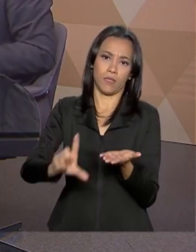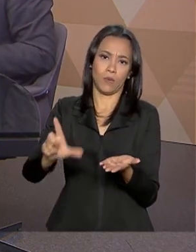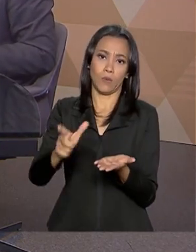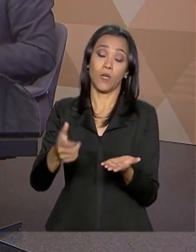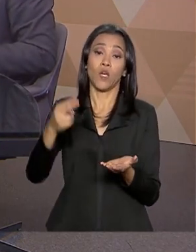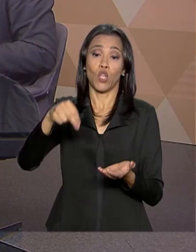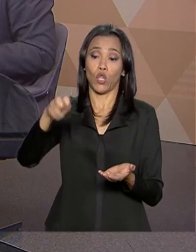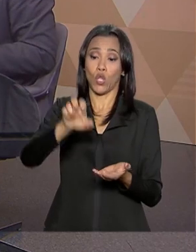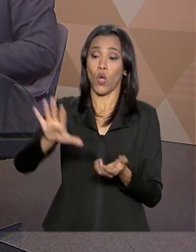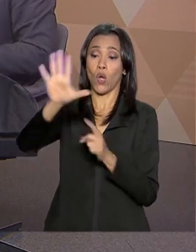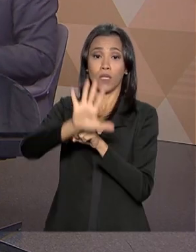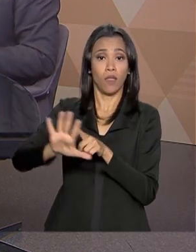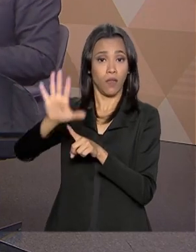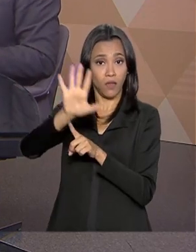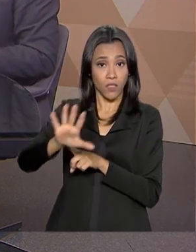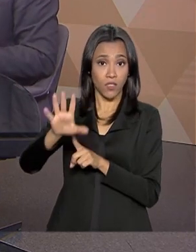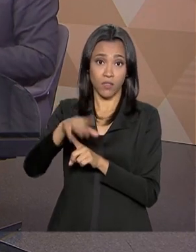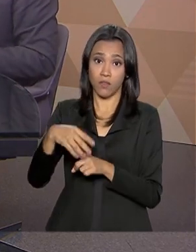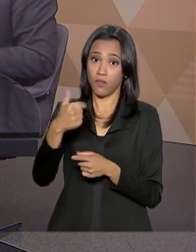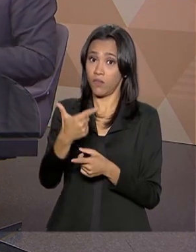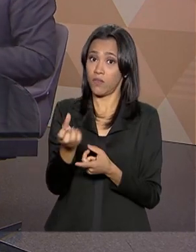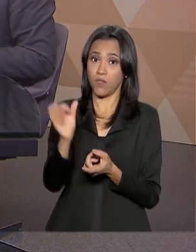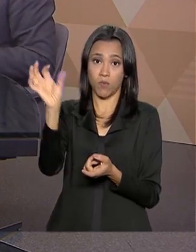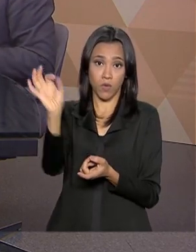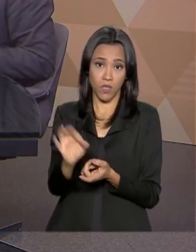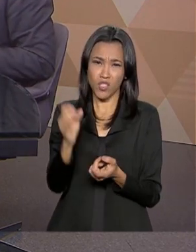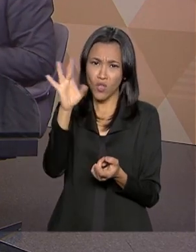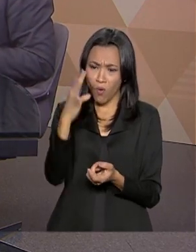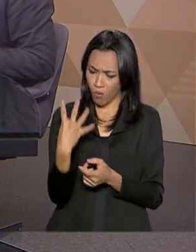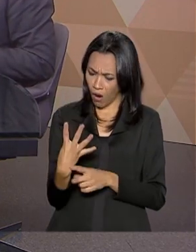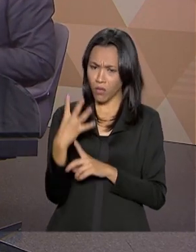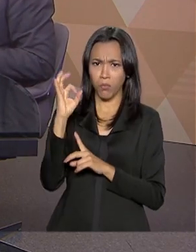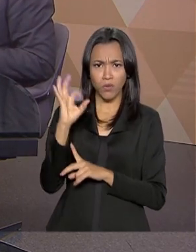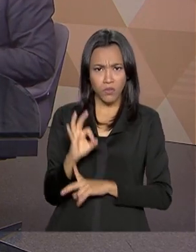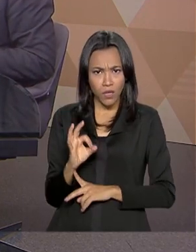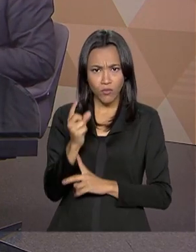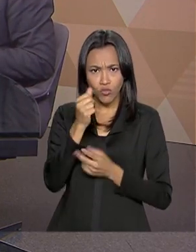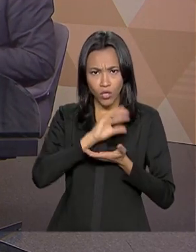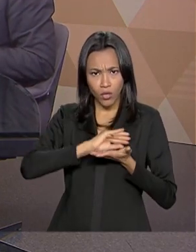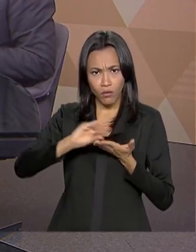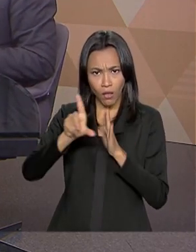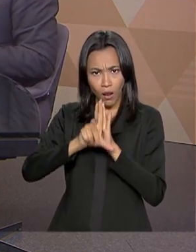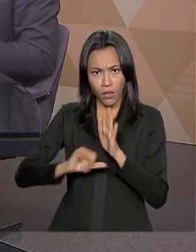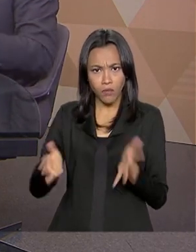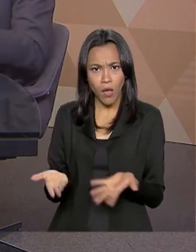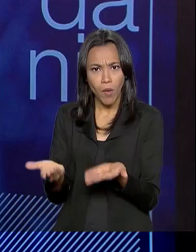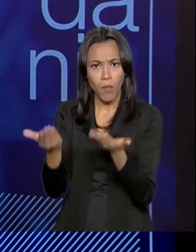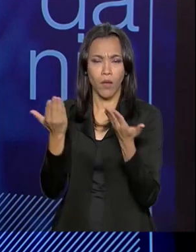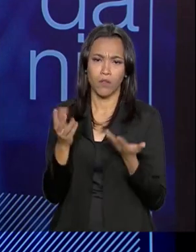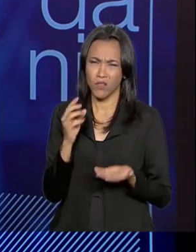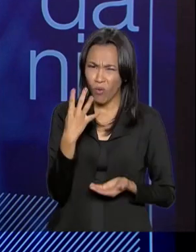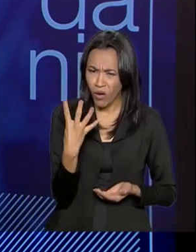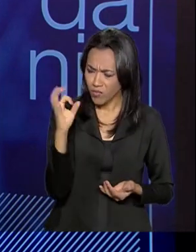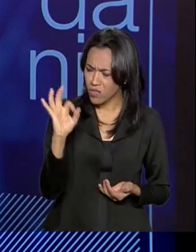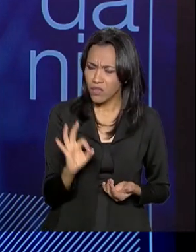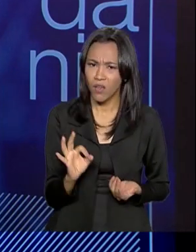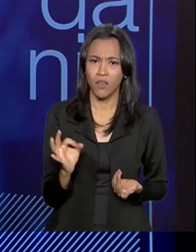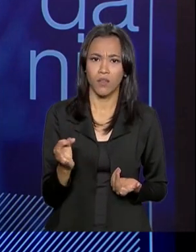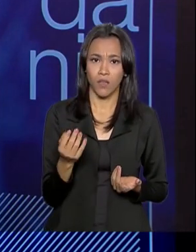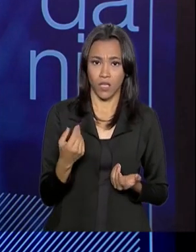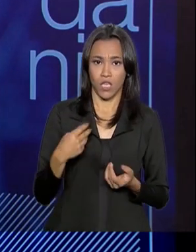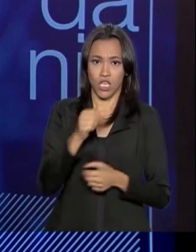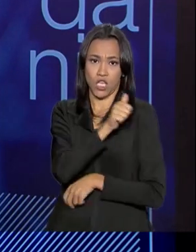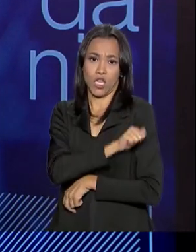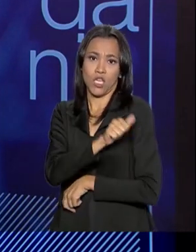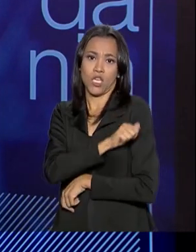Nordeste tem 26% da população brasileira e 4% só dos recursos da lei de incentivo à cultura. Enquanto o eixo Rio-São